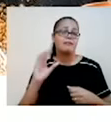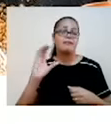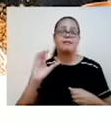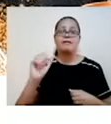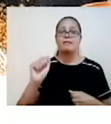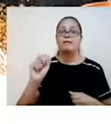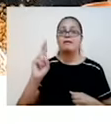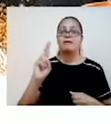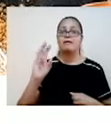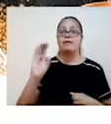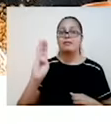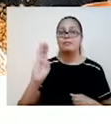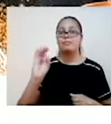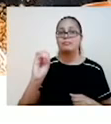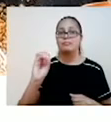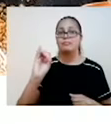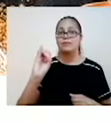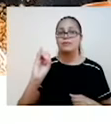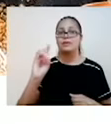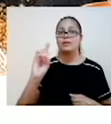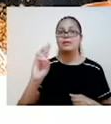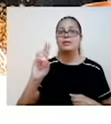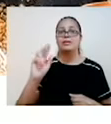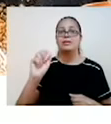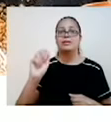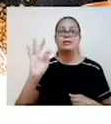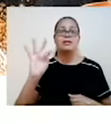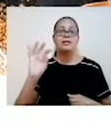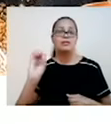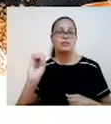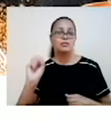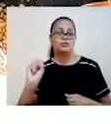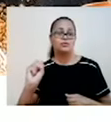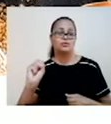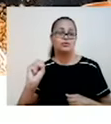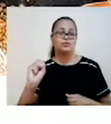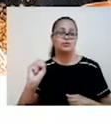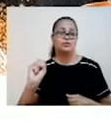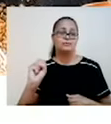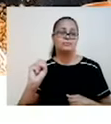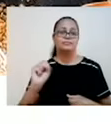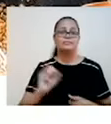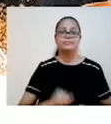Carboidratos. Again, carbohydrates. Carboidratos. Really good.